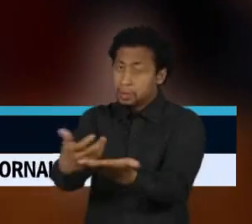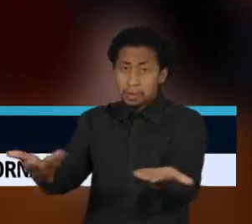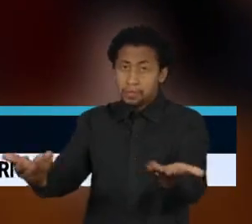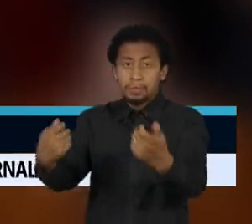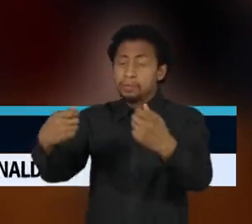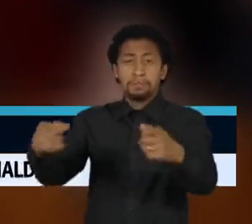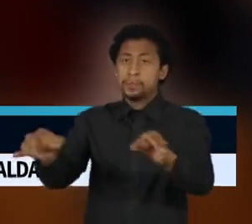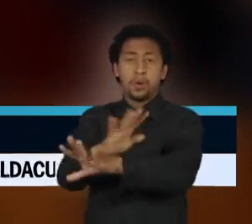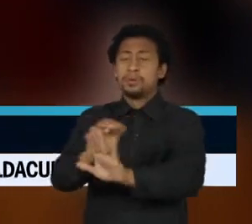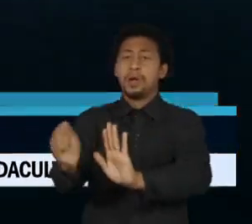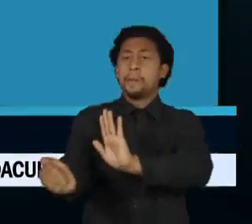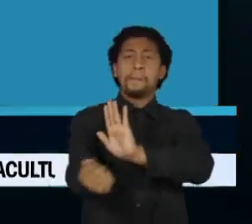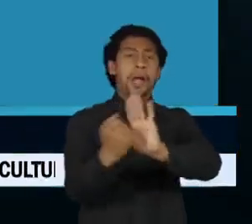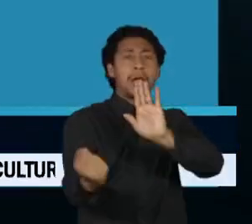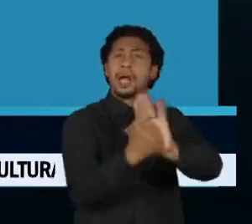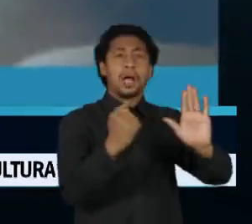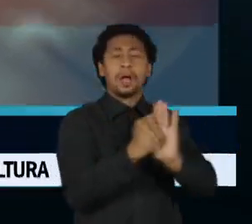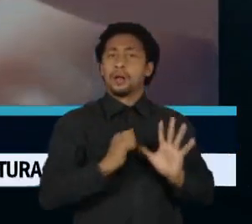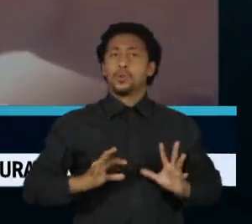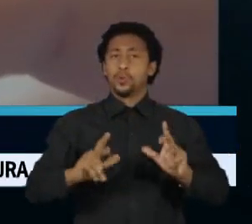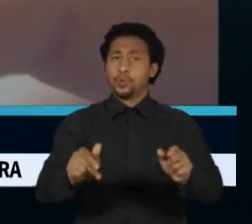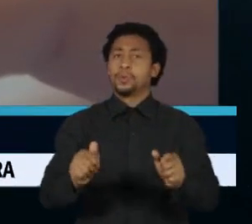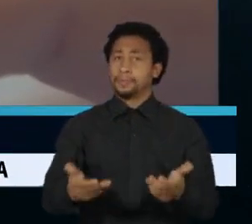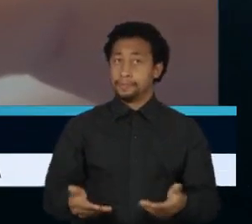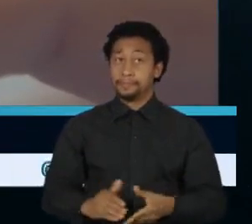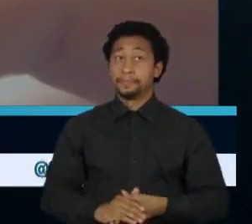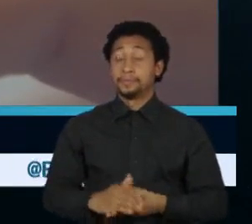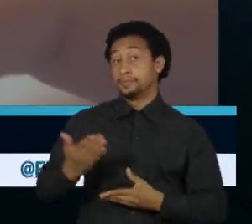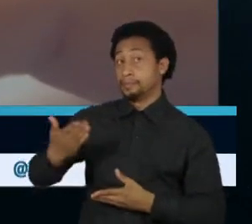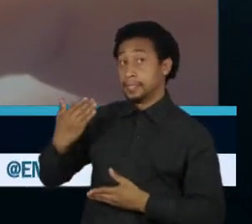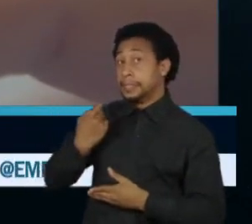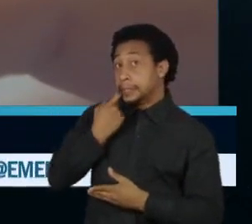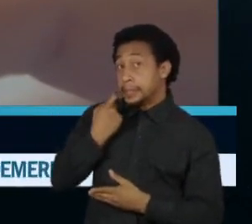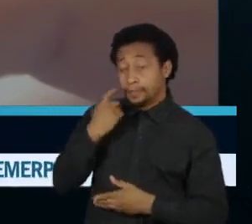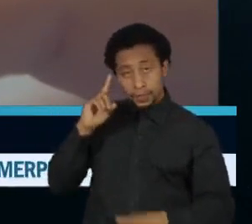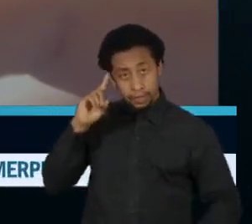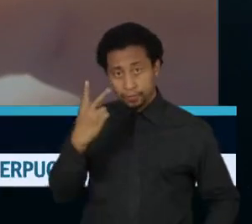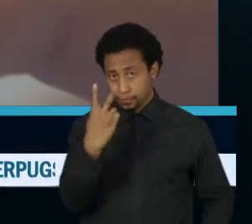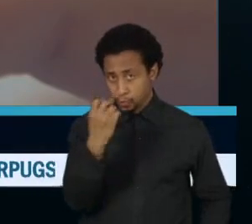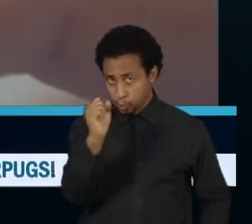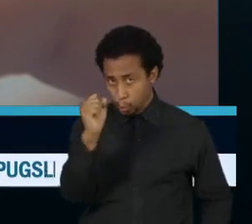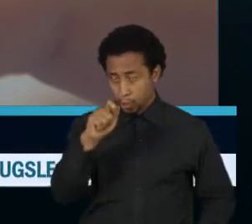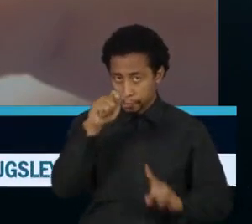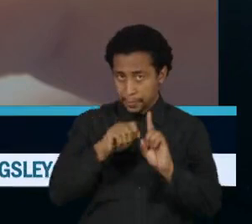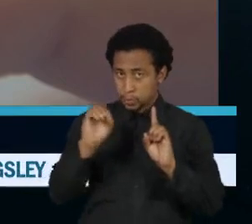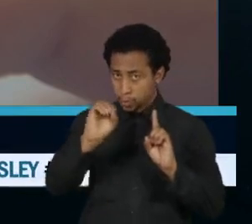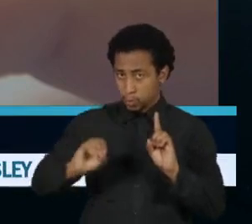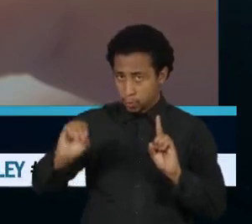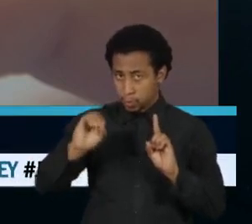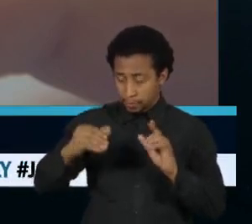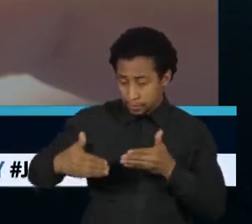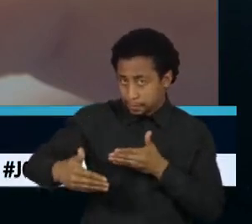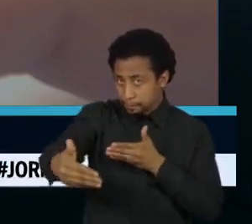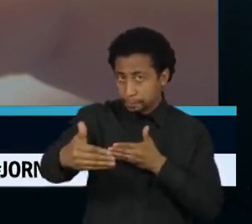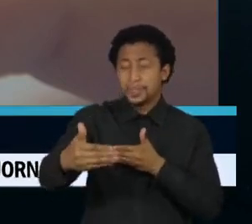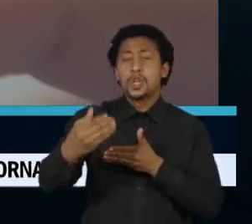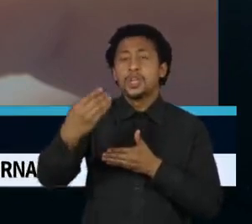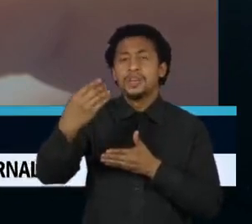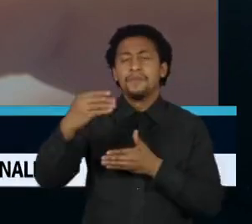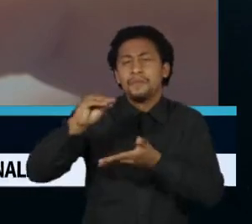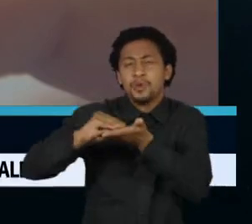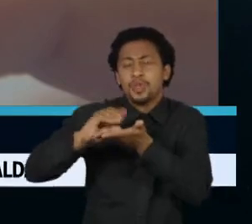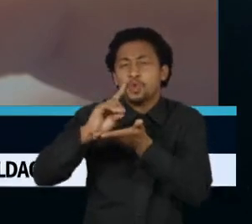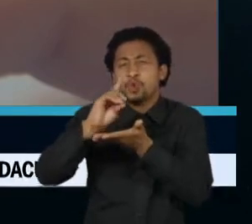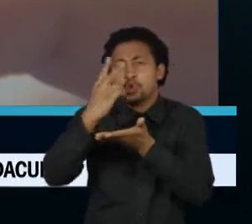perpetuado na rede. Entre a sexta-feira, 28 de outubro, dois dias antes do segundo turno, e quarta